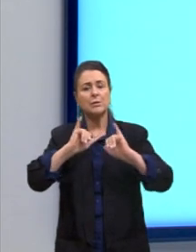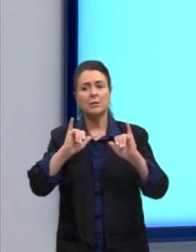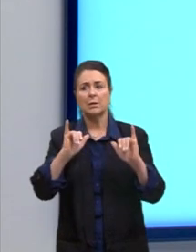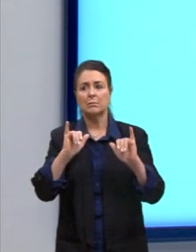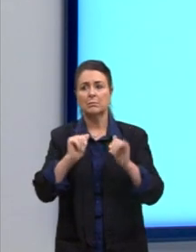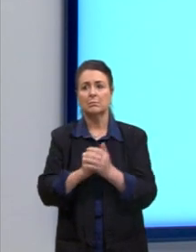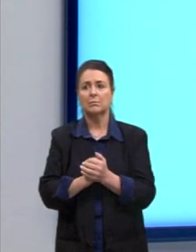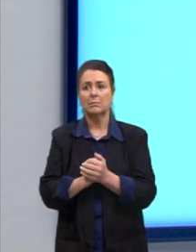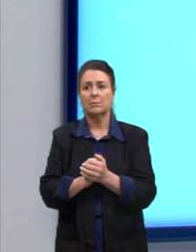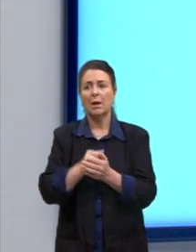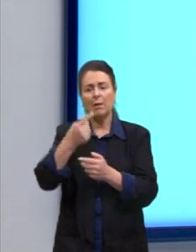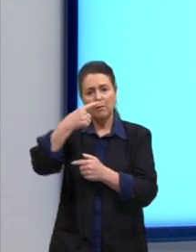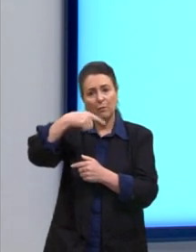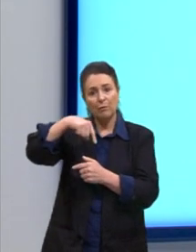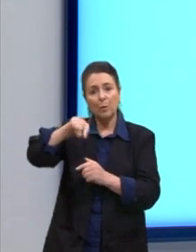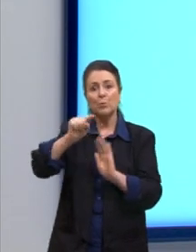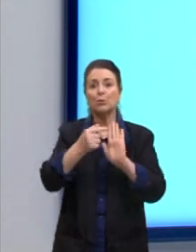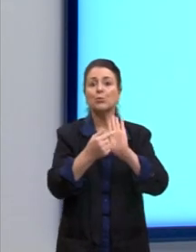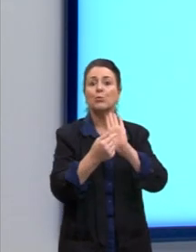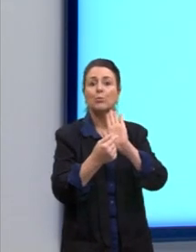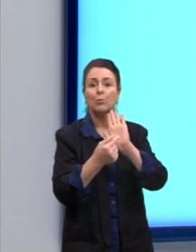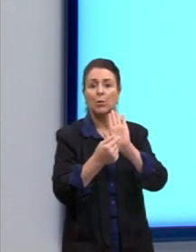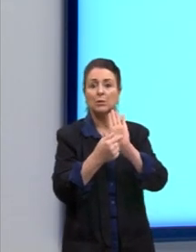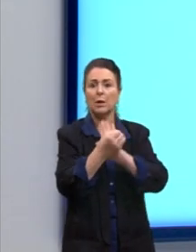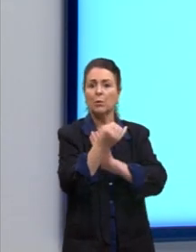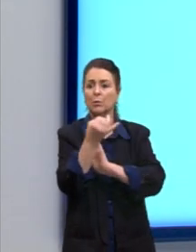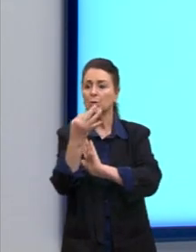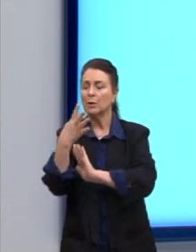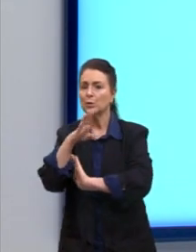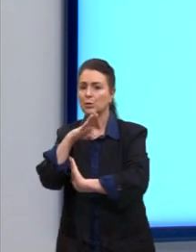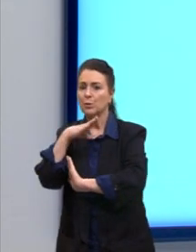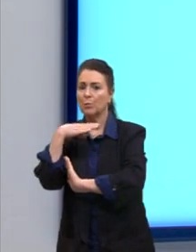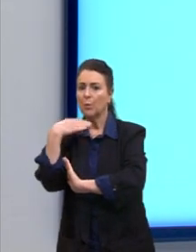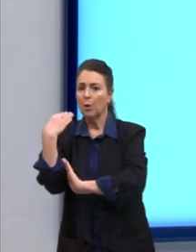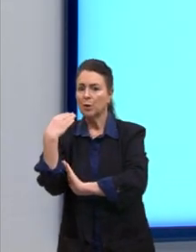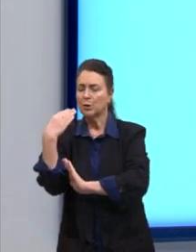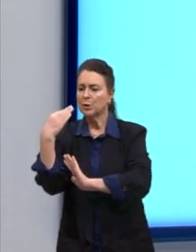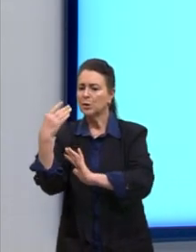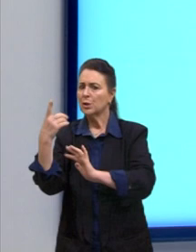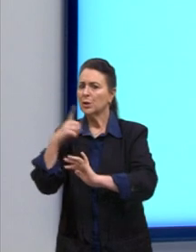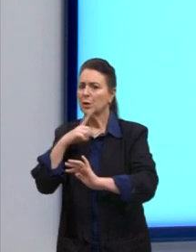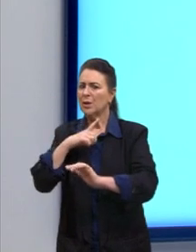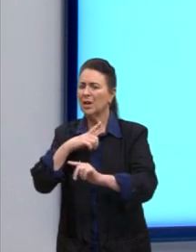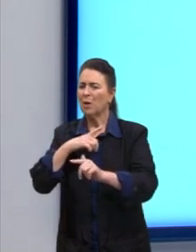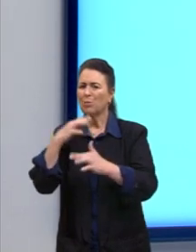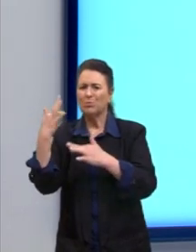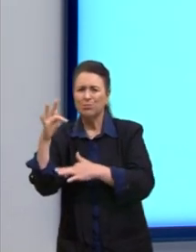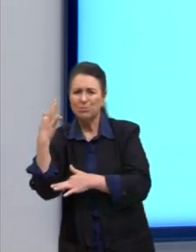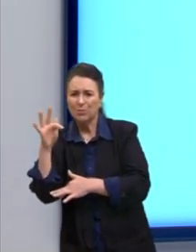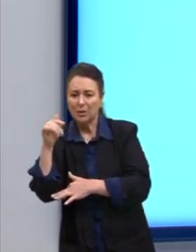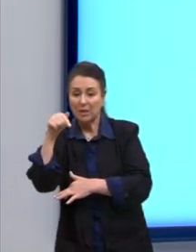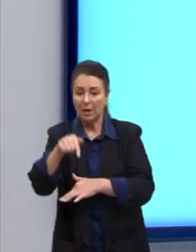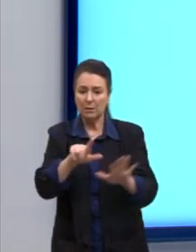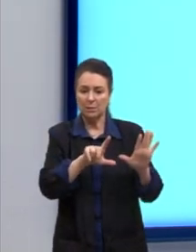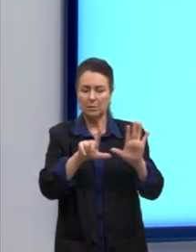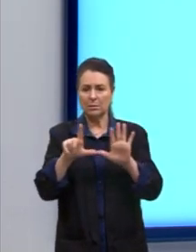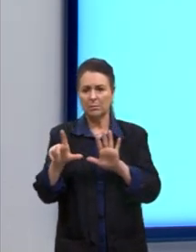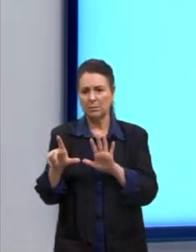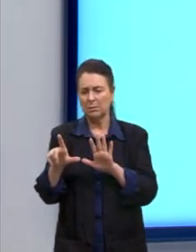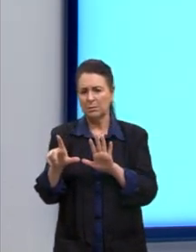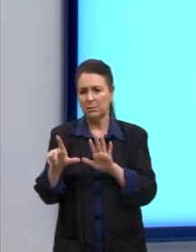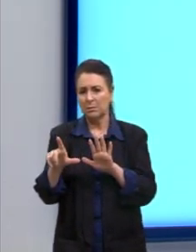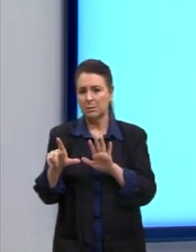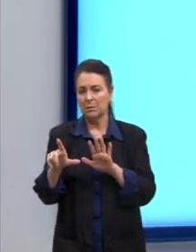e vamos à previsão de mortos e feridos para essa semana. Então, ali, ele está